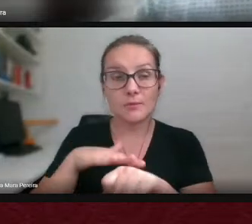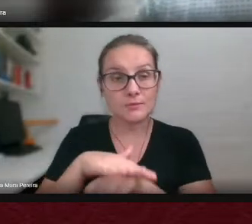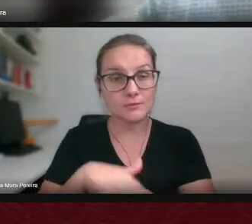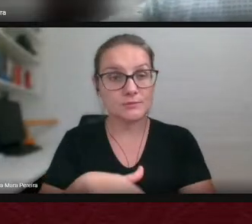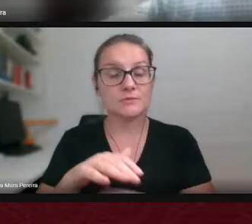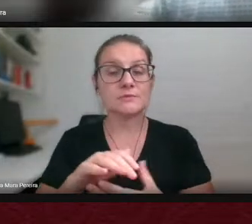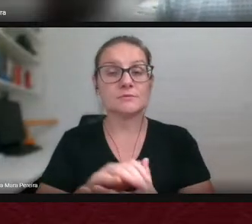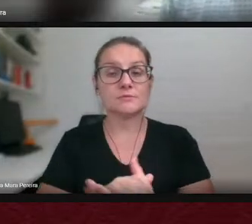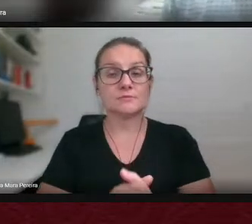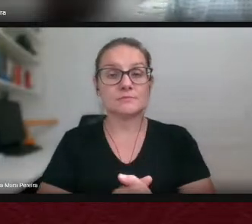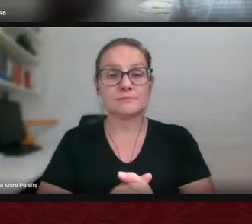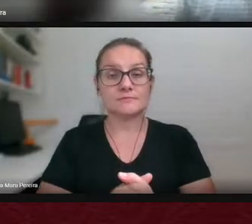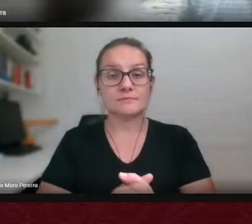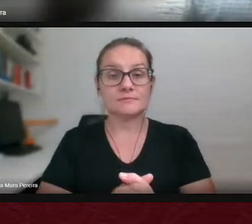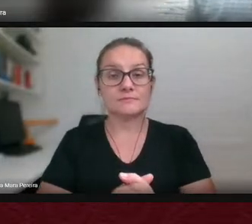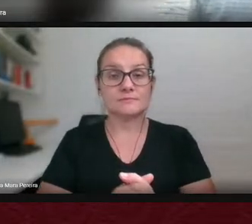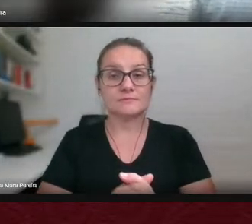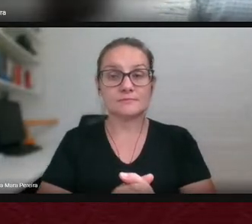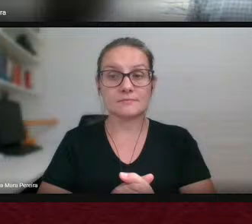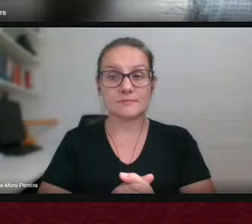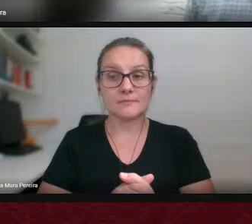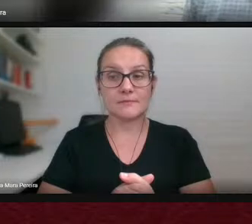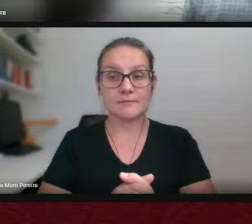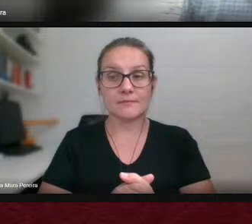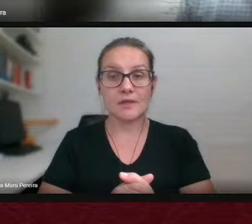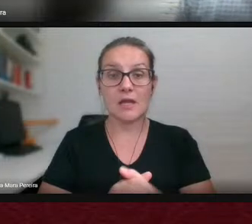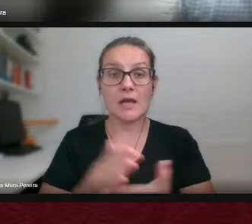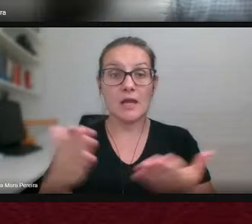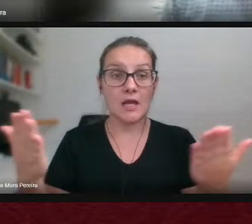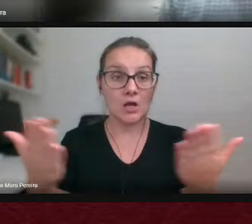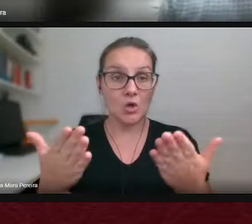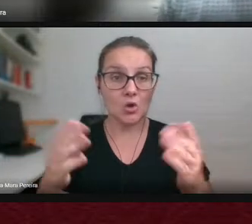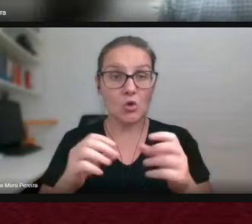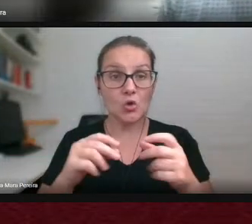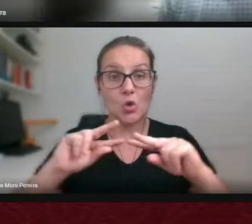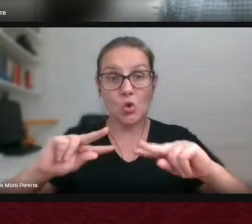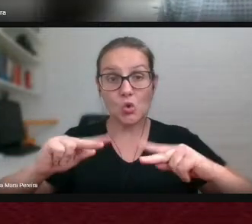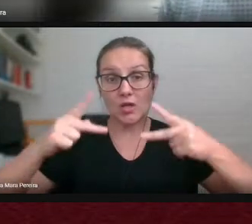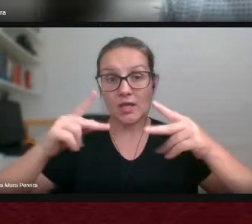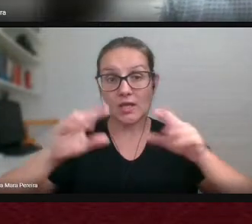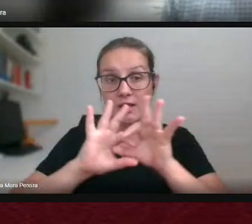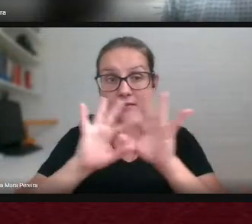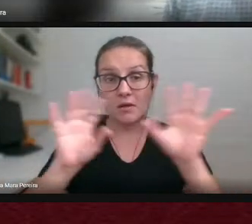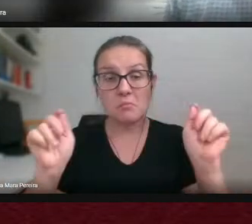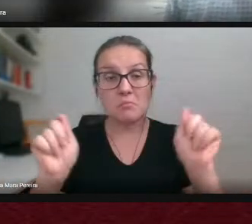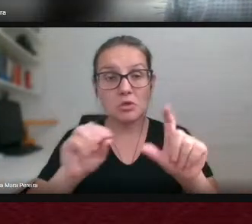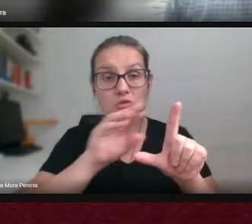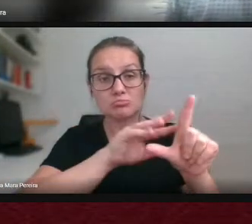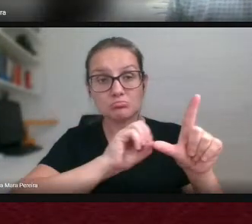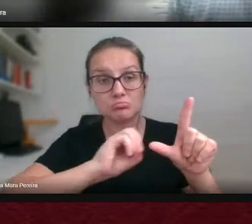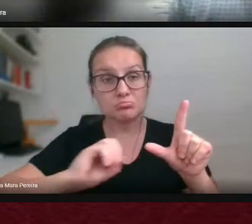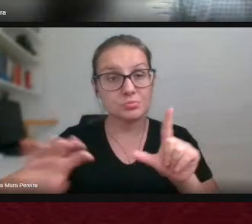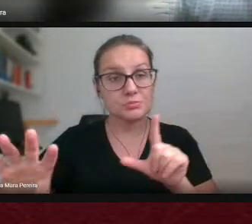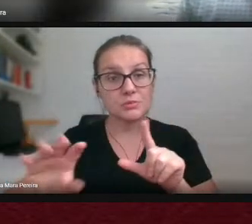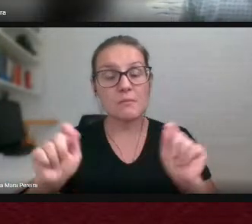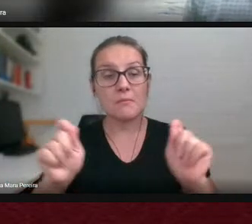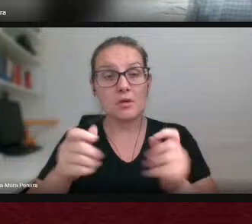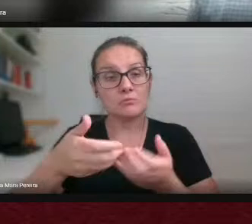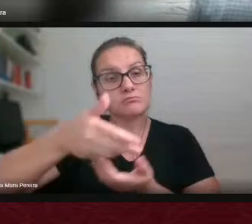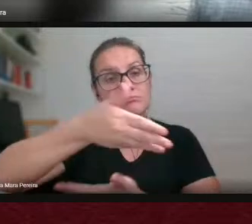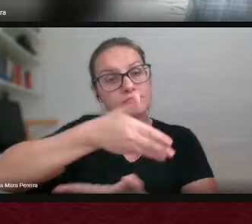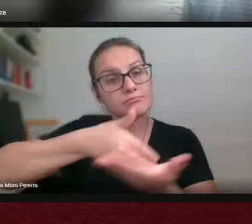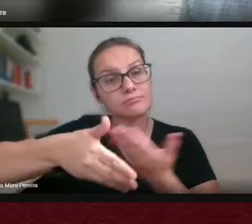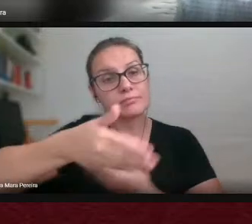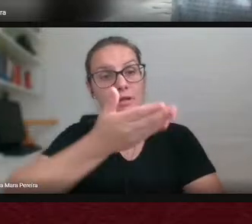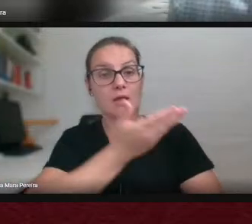e essa atividade fica disponível no YouTube vocês também podem compartilhar podem socializar com os